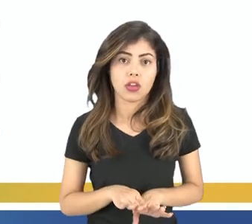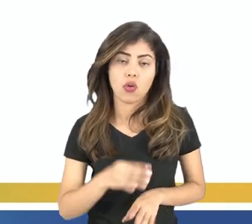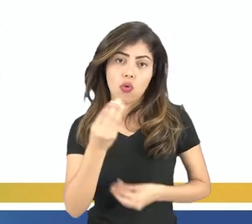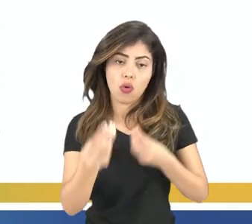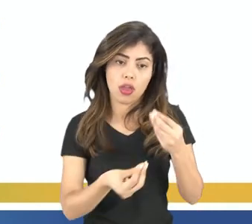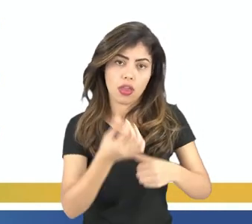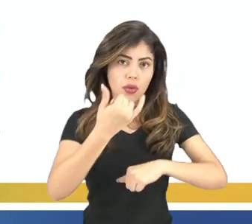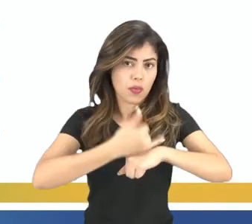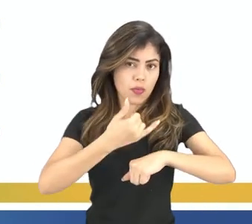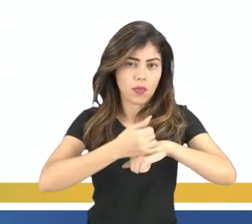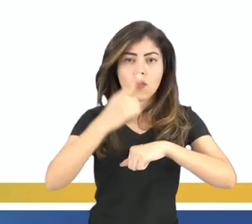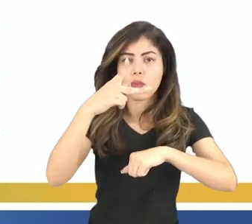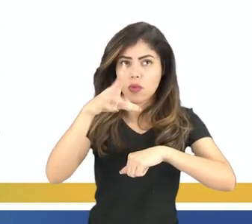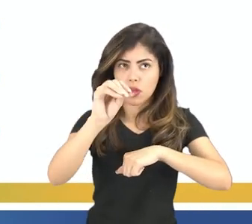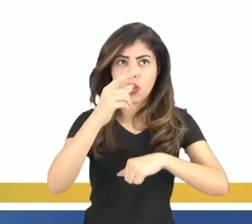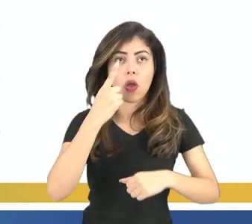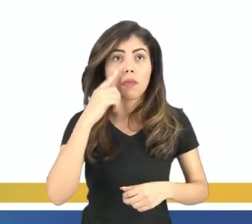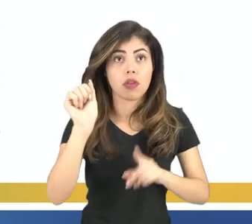considerando os polos, tá bom?